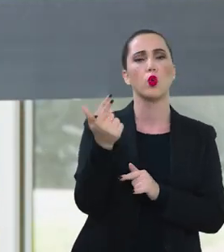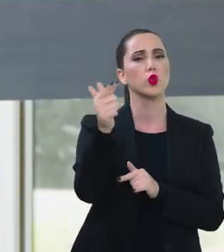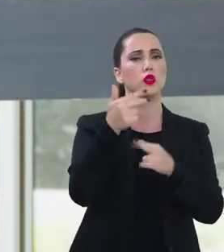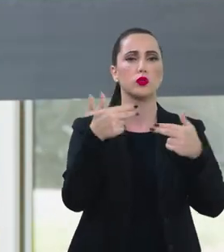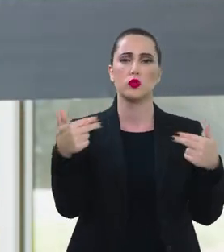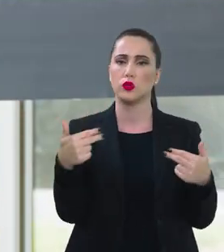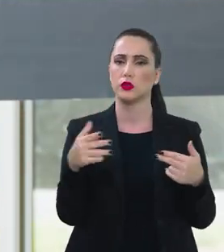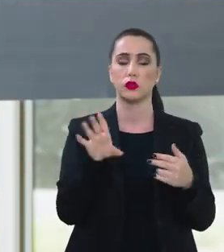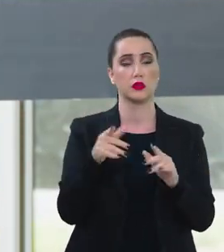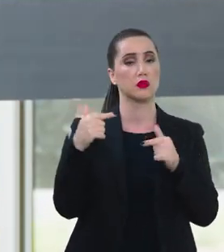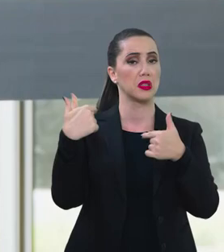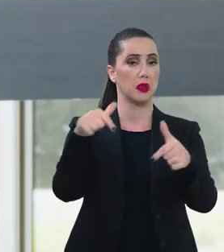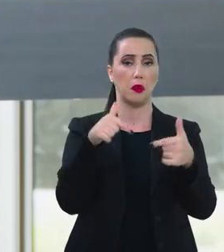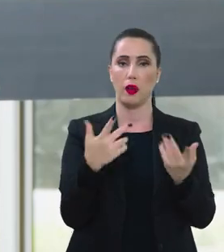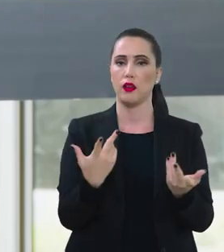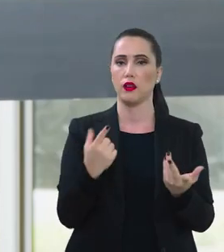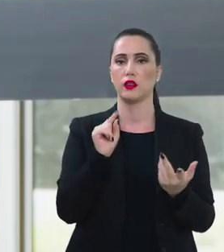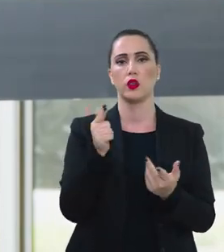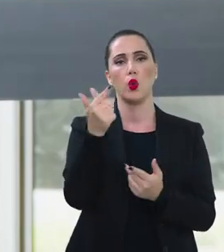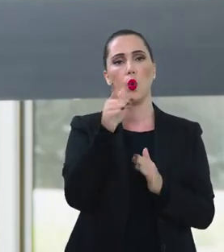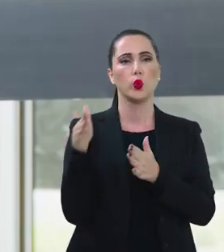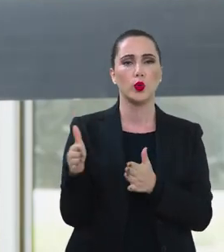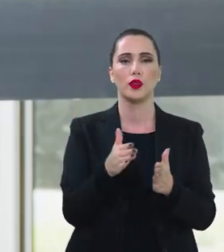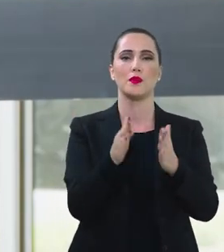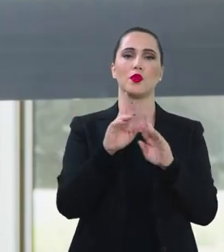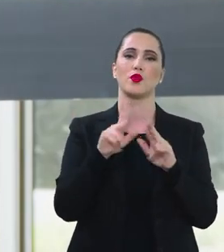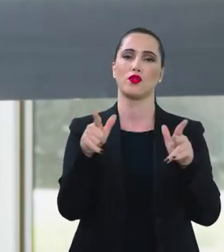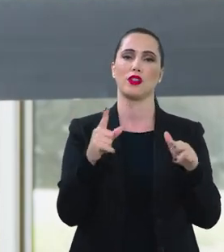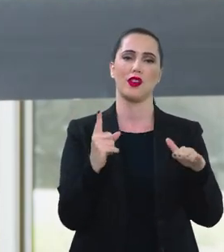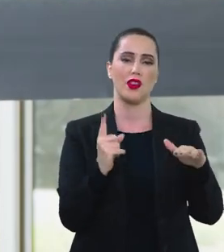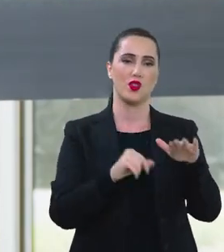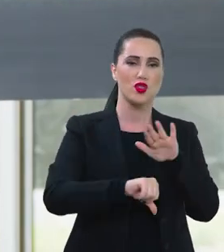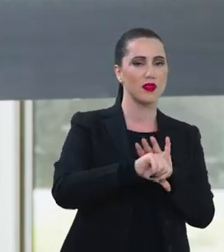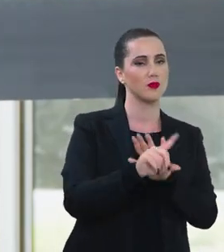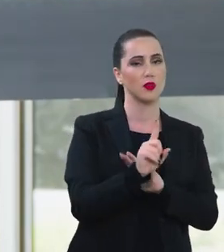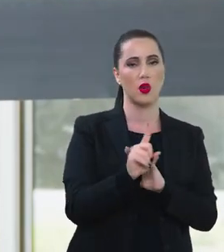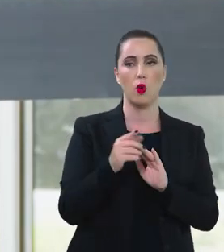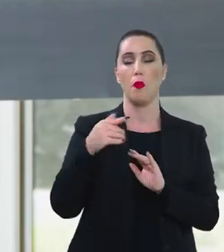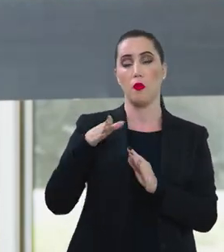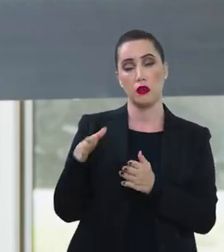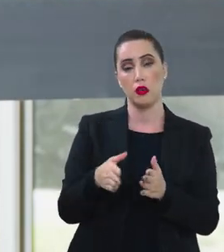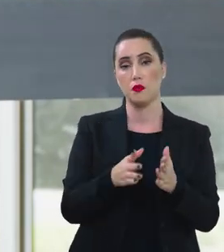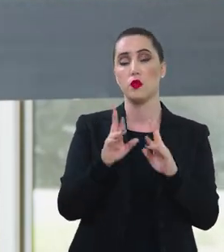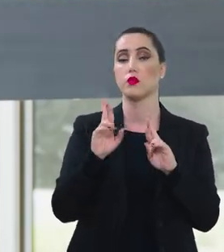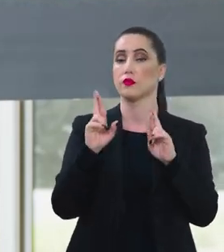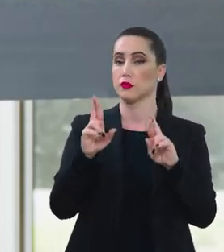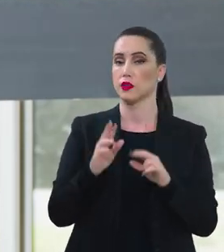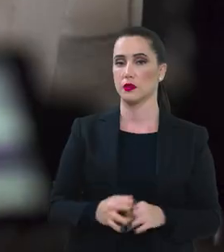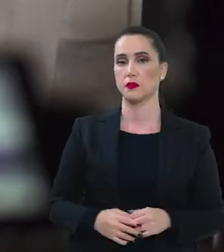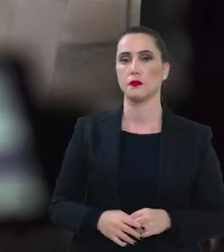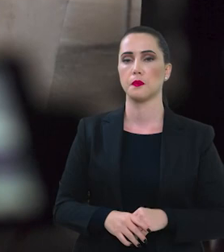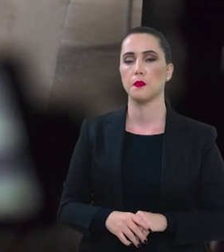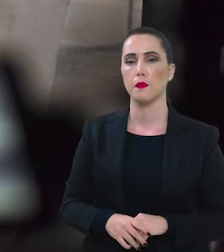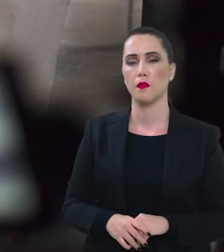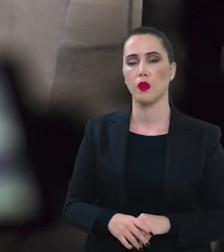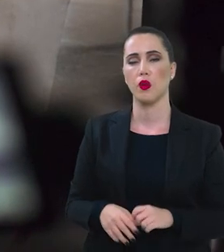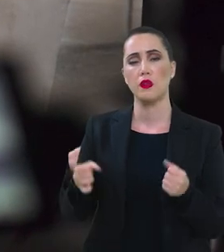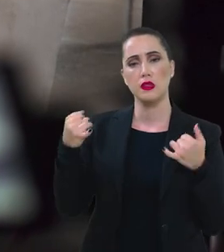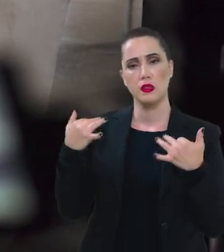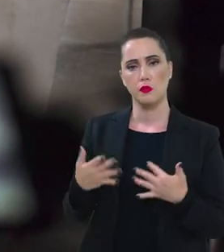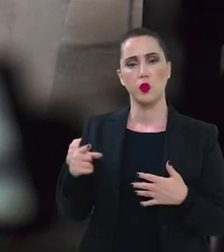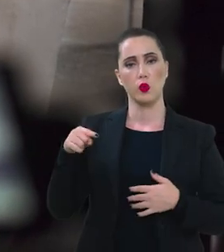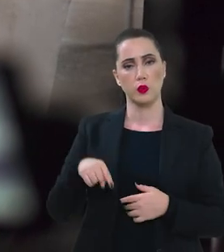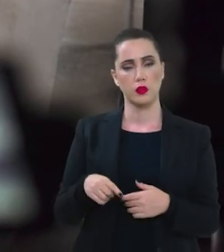pessoas para um mercado de trabalho, para um outro caminho, um caminho de mais esperança. Você comentou aqui